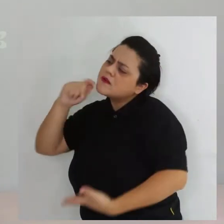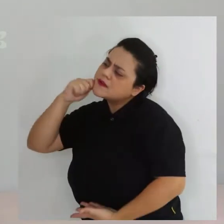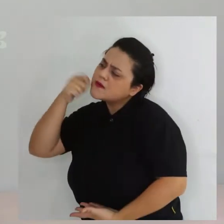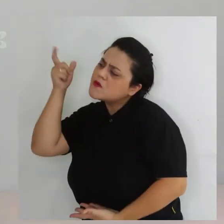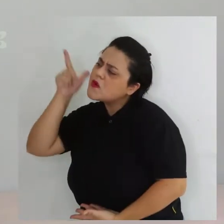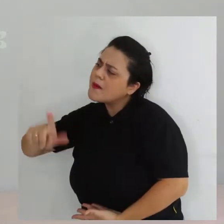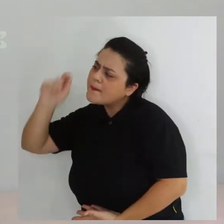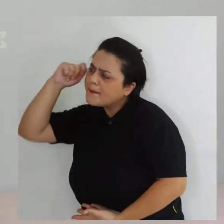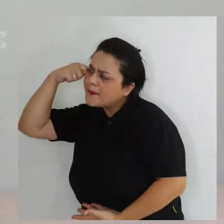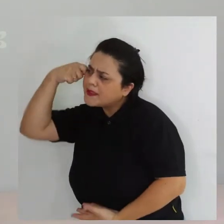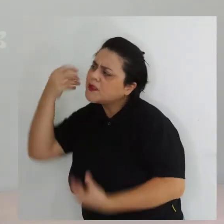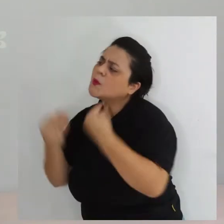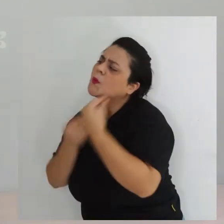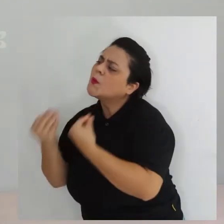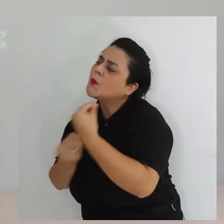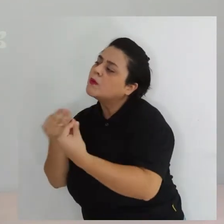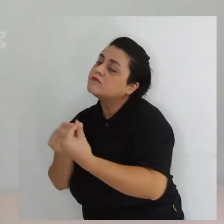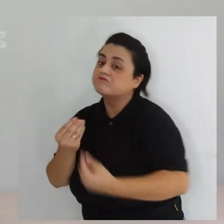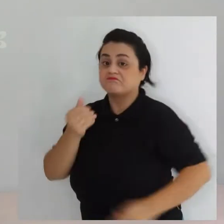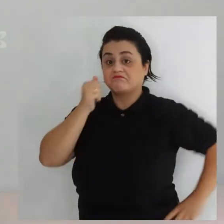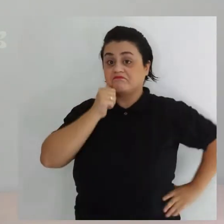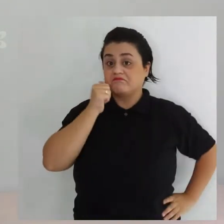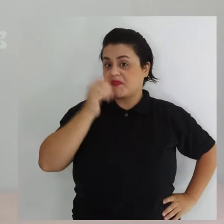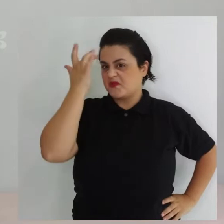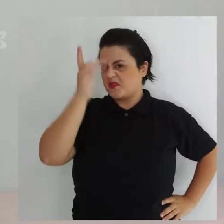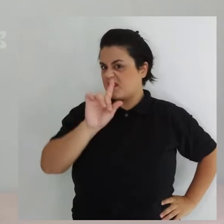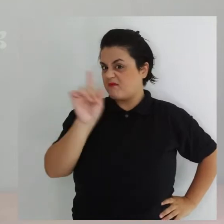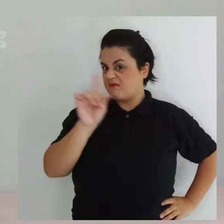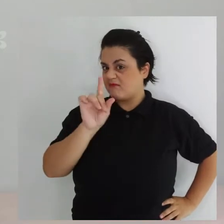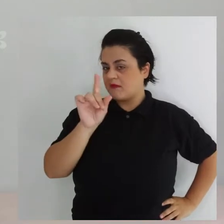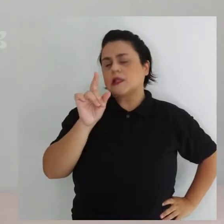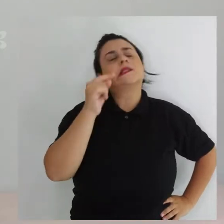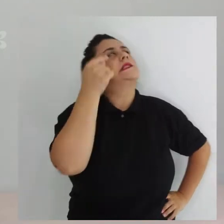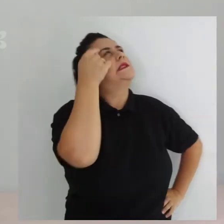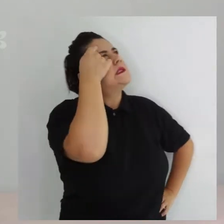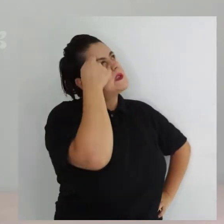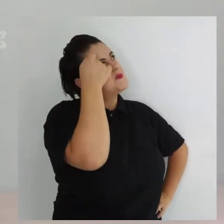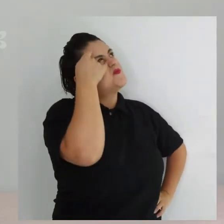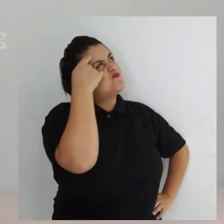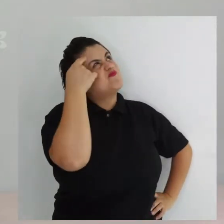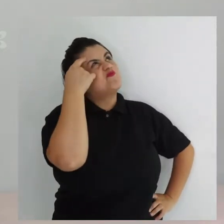de fita, qual é o teu segredo para ser tão pretinha? A menina não sabia e inventou.